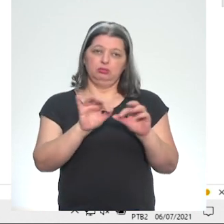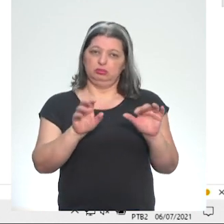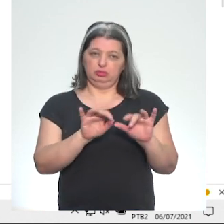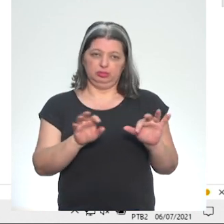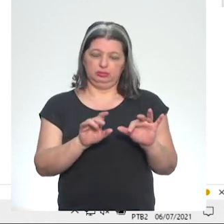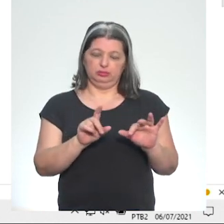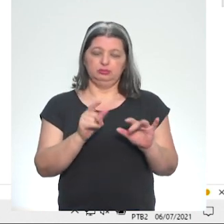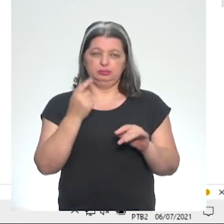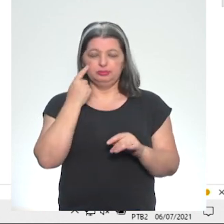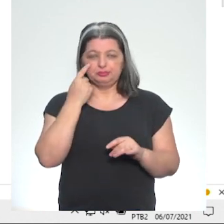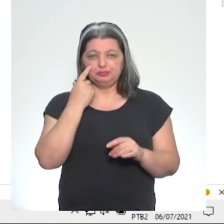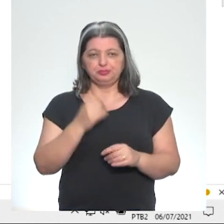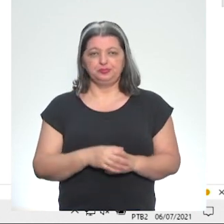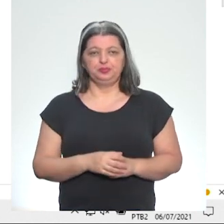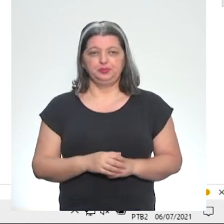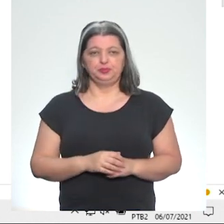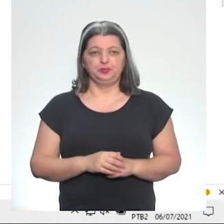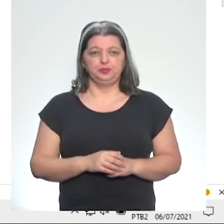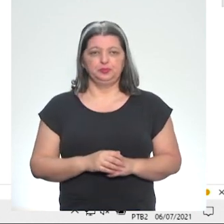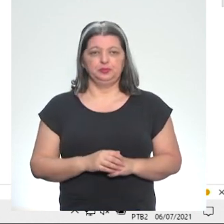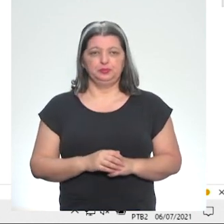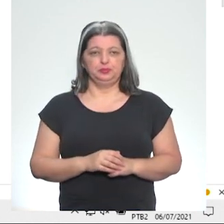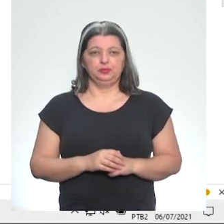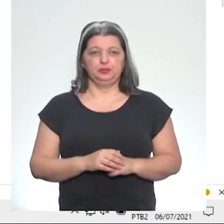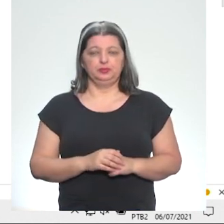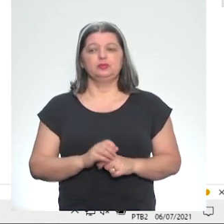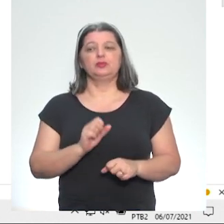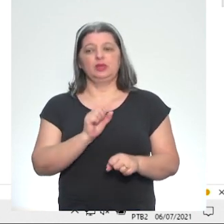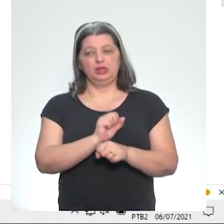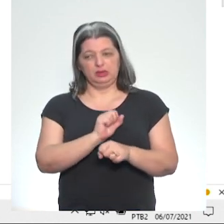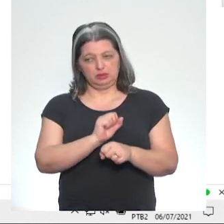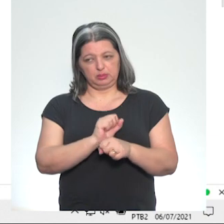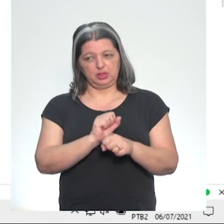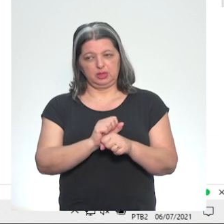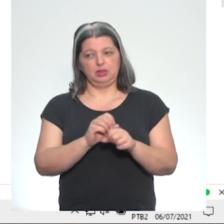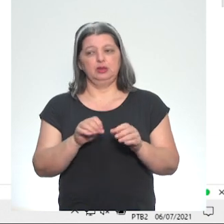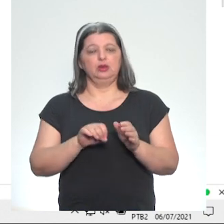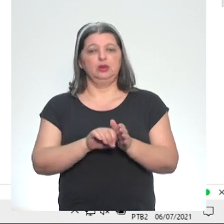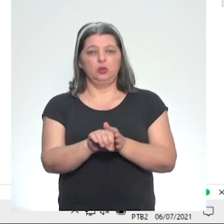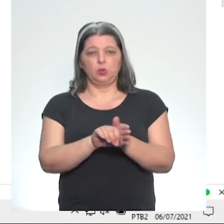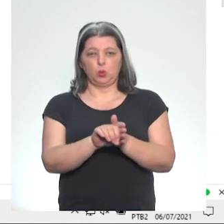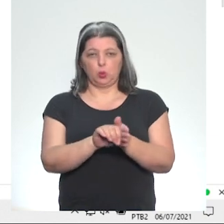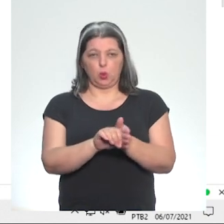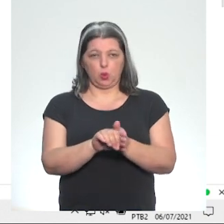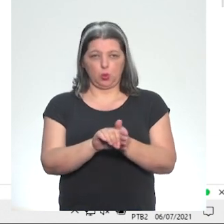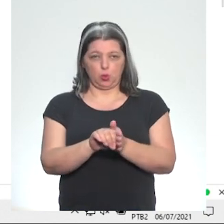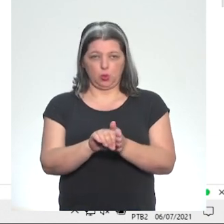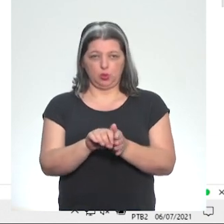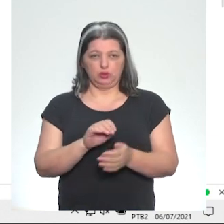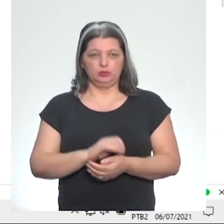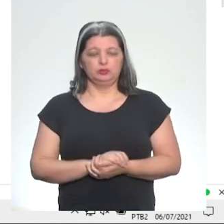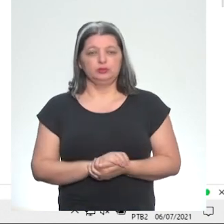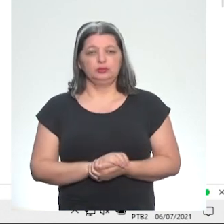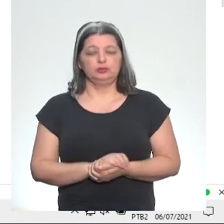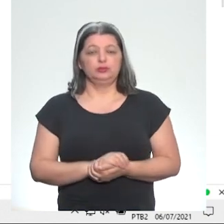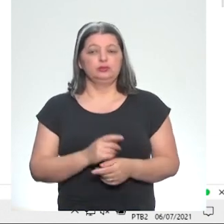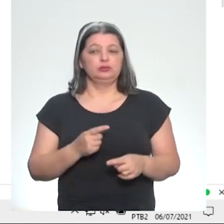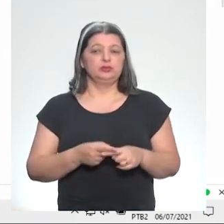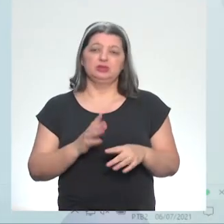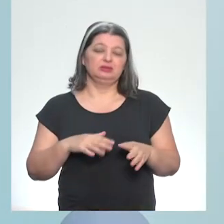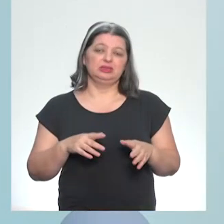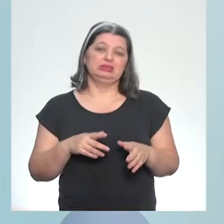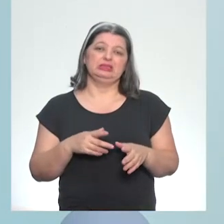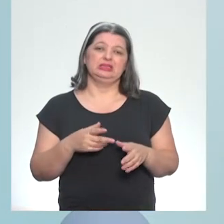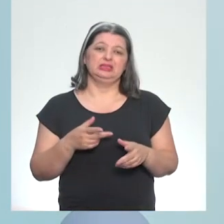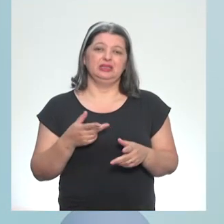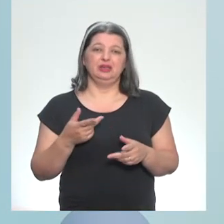você tem que rodar. Aí, a gente espera pela boa vontade do Google Colab. E aí, vem o grande segredo, né? Porque nem sempre no computador é do jeito que a gente